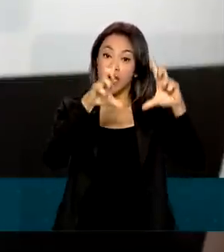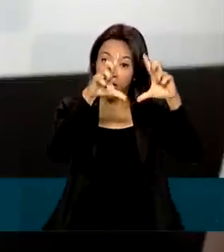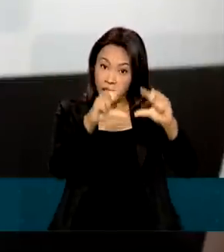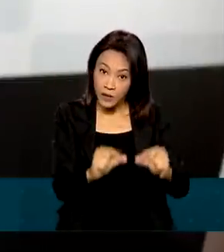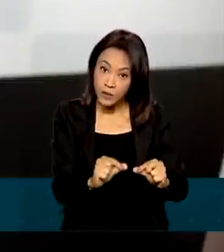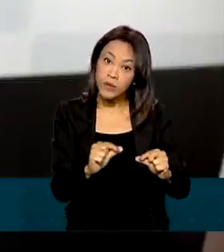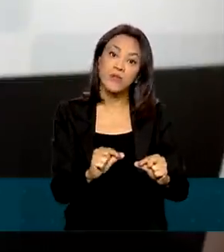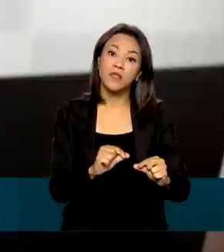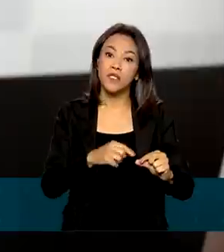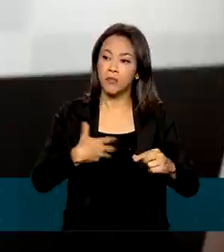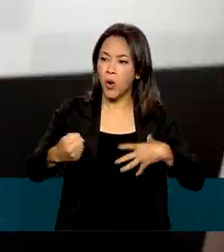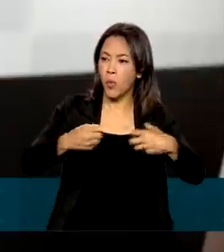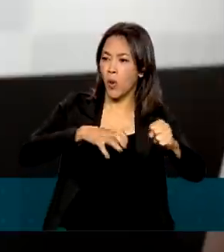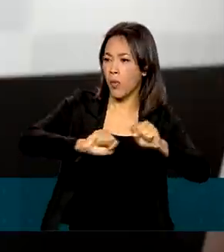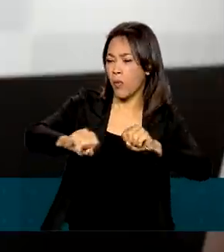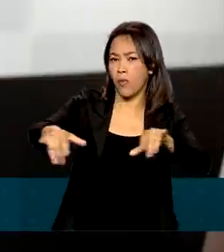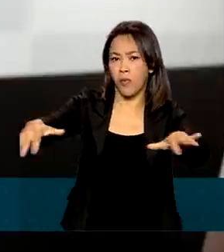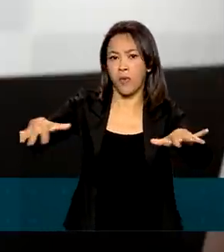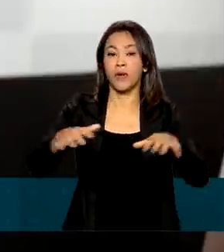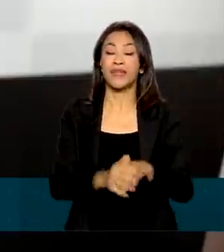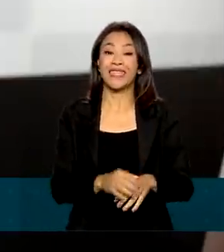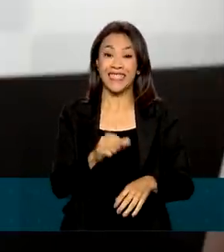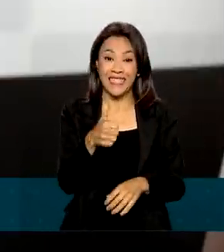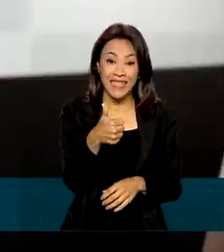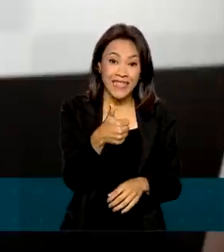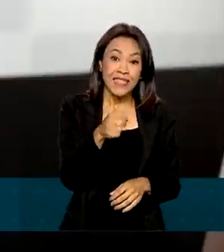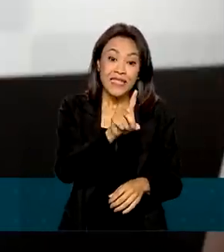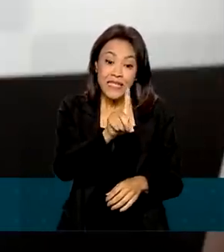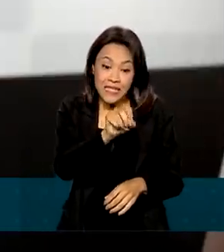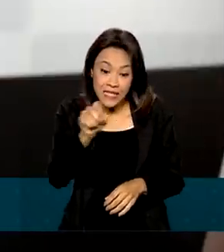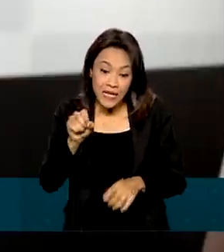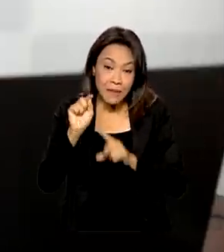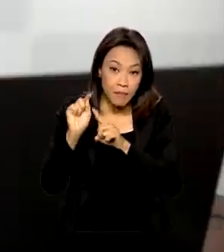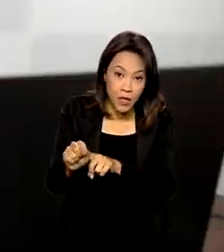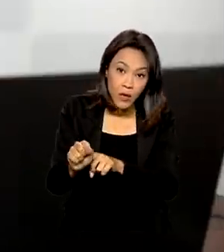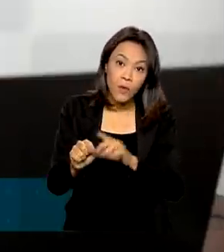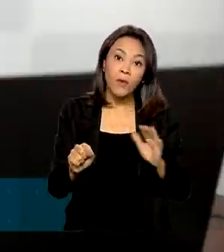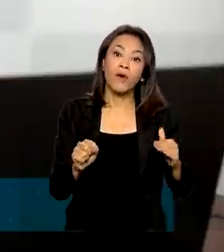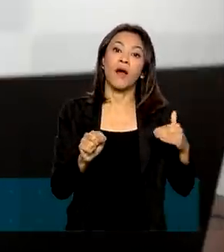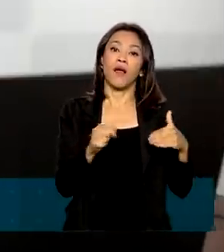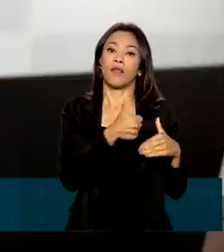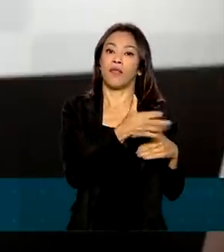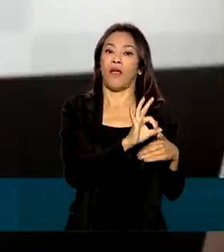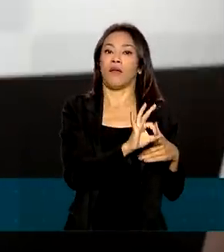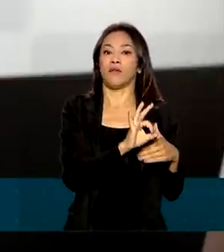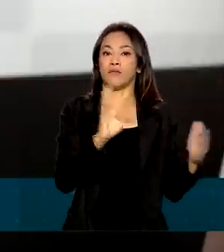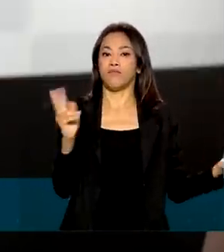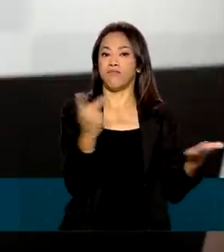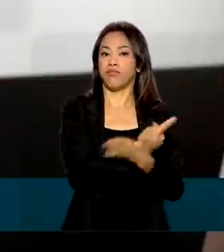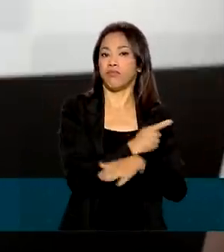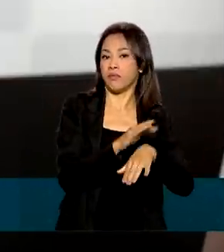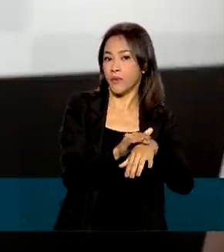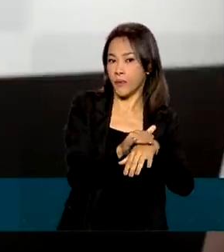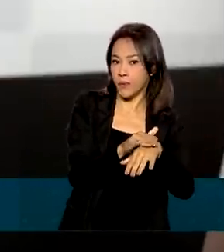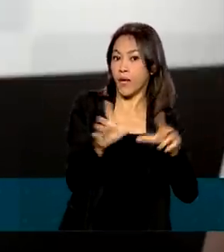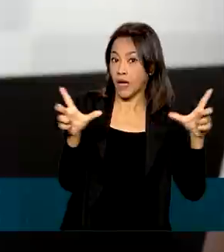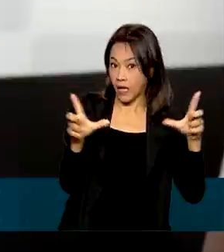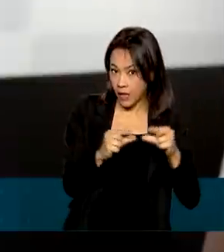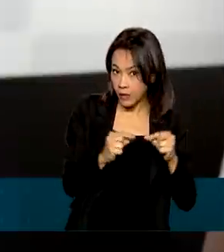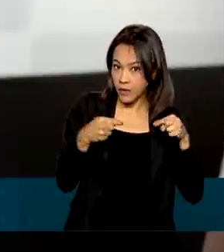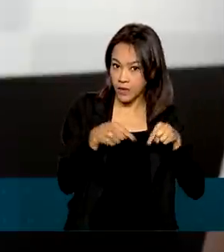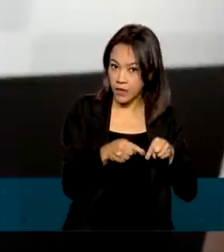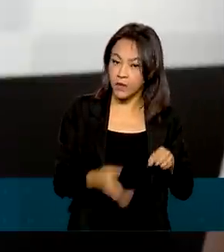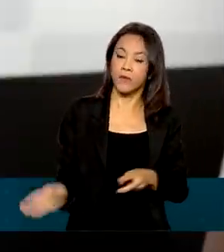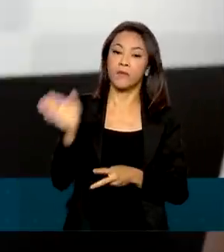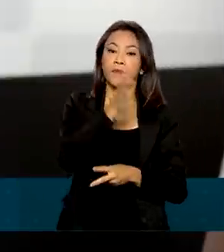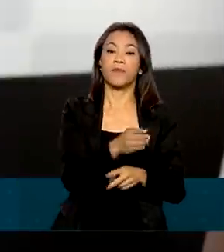tuberculose para menos de 10 casos por 100 mil habitantes até 2035. Reduzir o número de